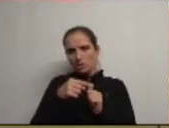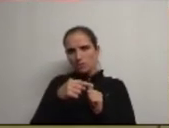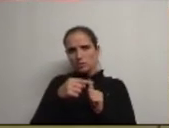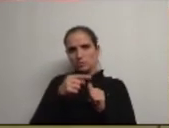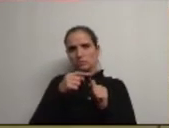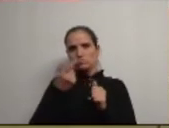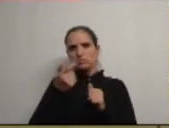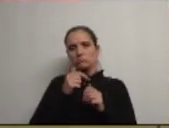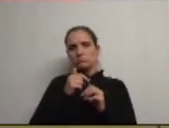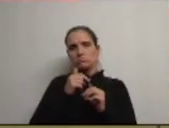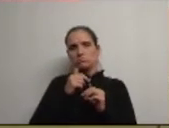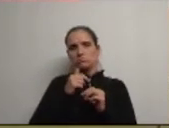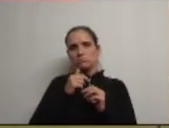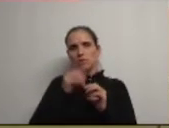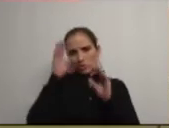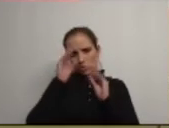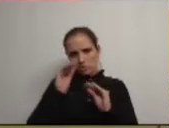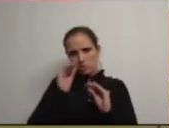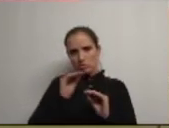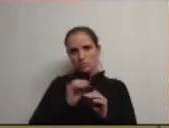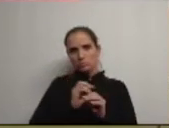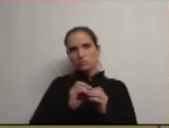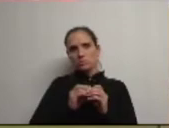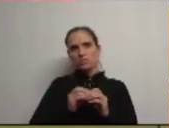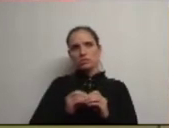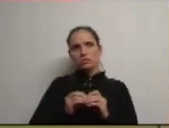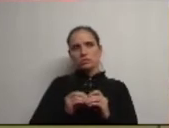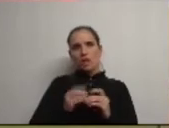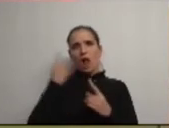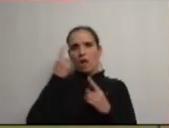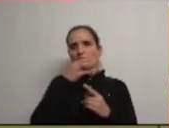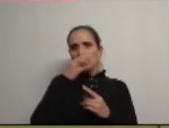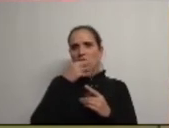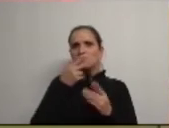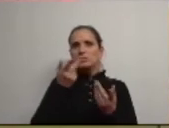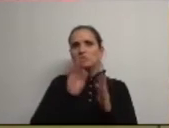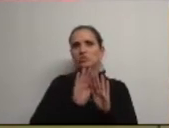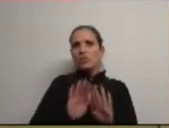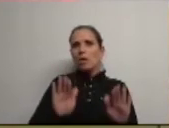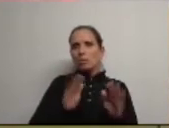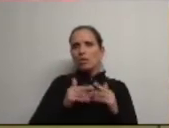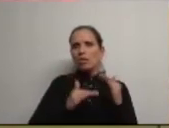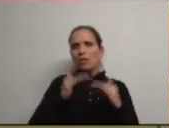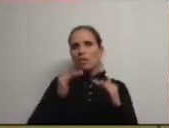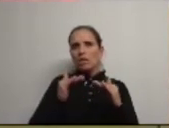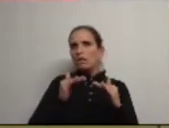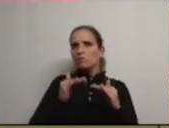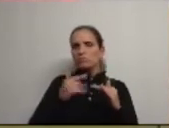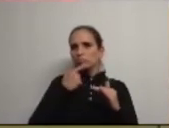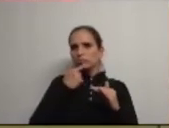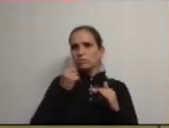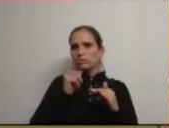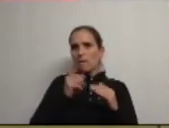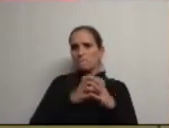termos da educação alguém fala em estabilidade nisto foram mais do que muitas